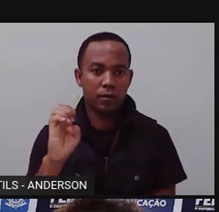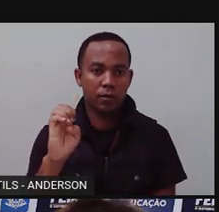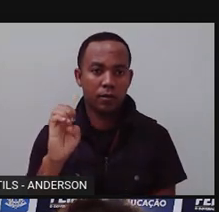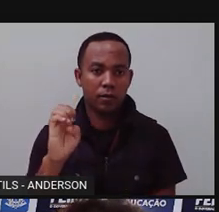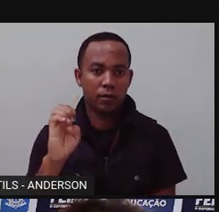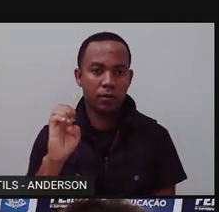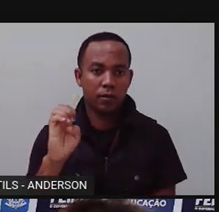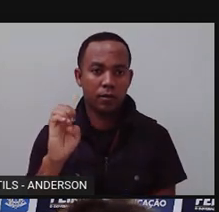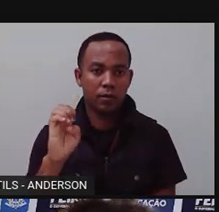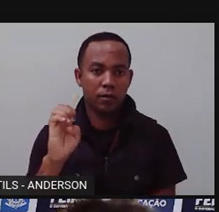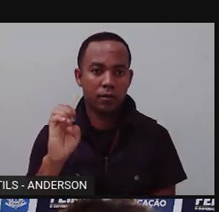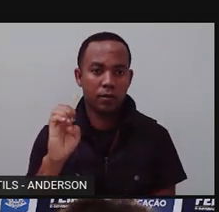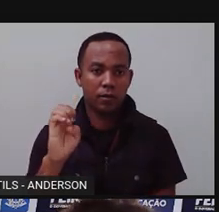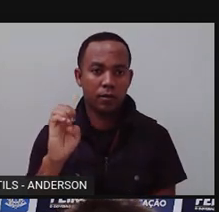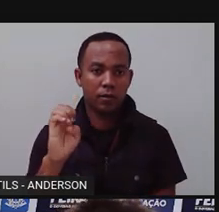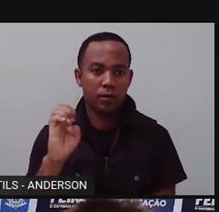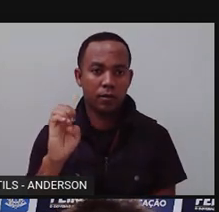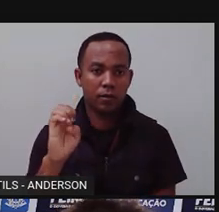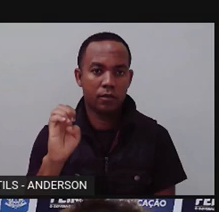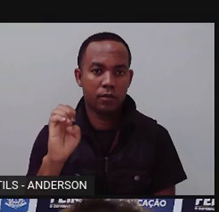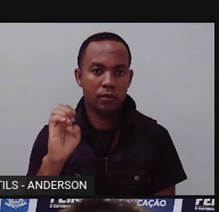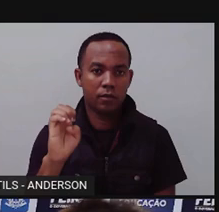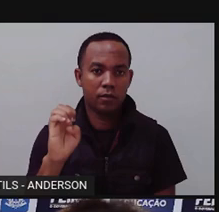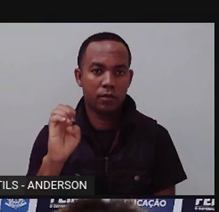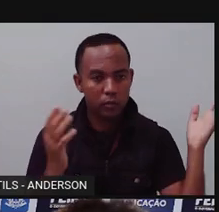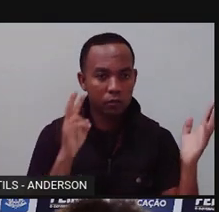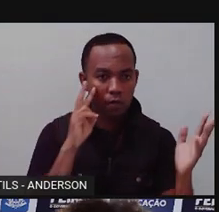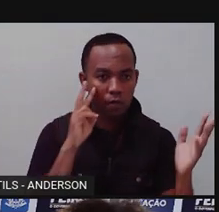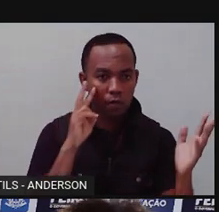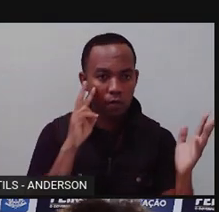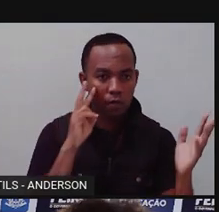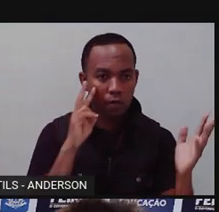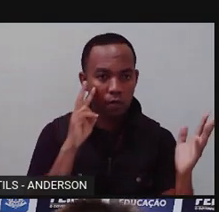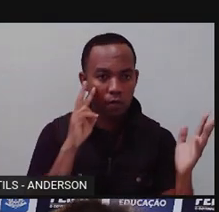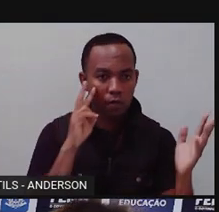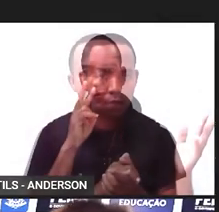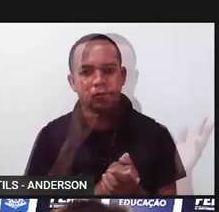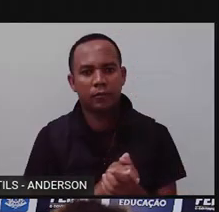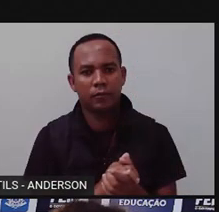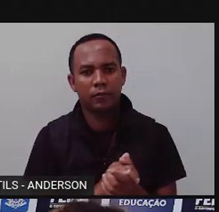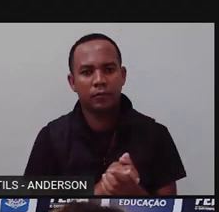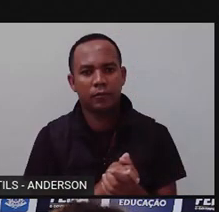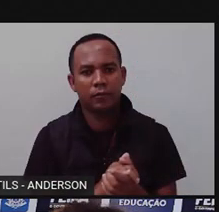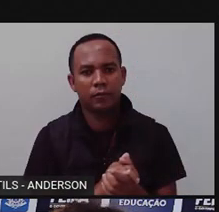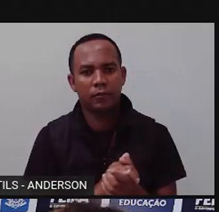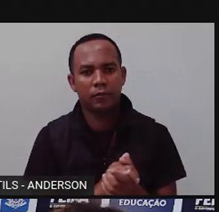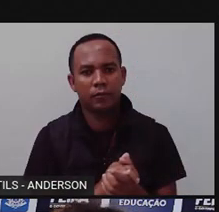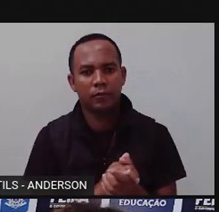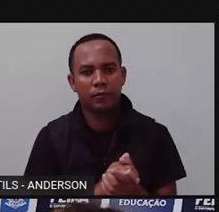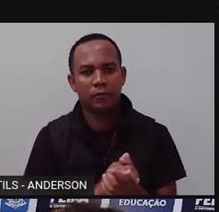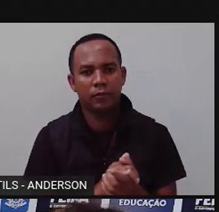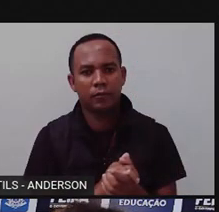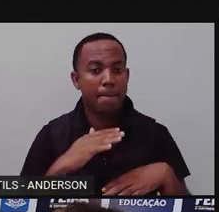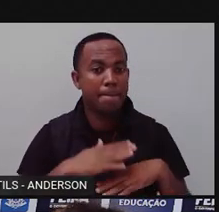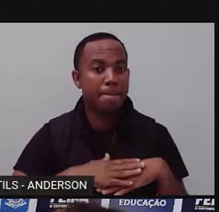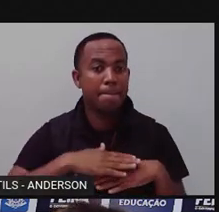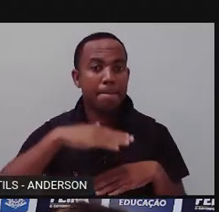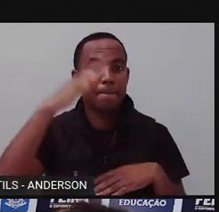para aquilo. Ou uma floresta, oceano, como a gente já viu aqui várias vezes. O maior